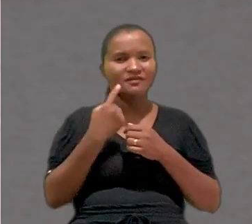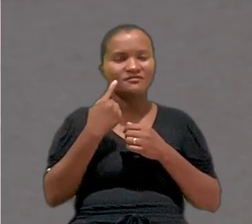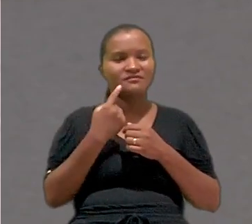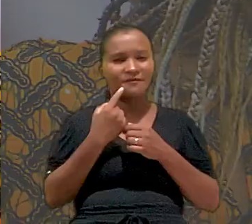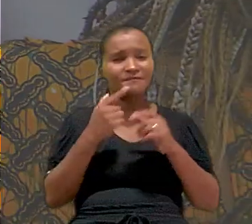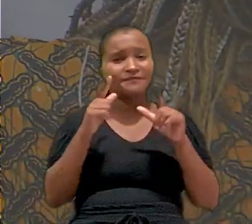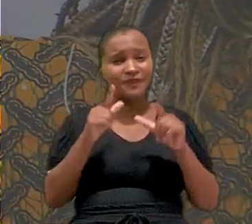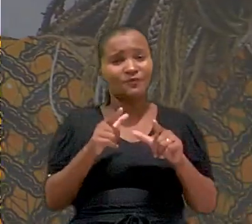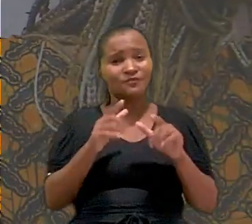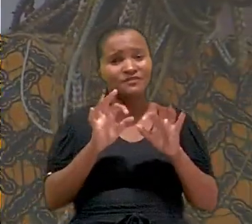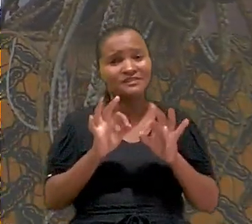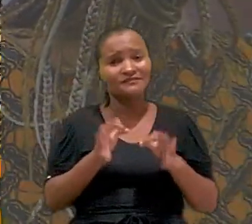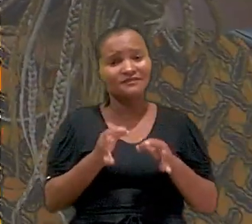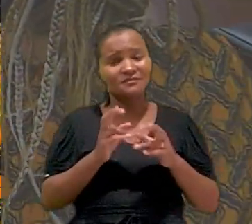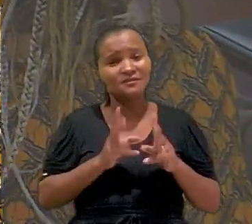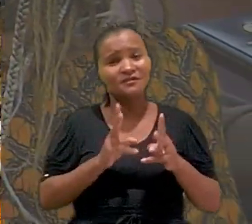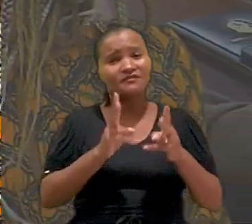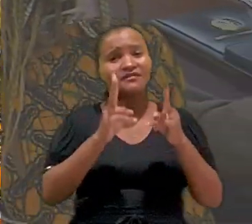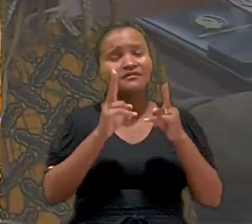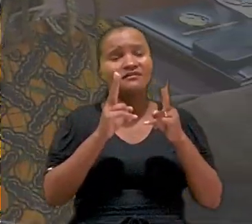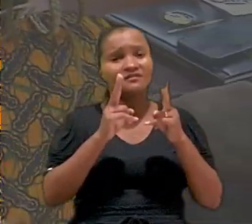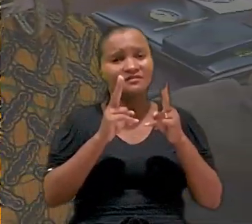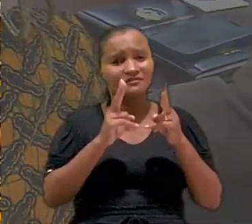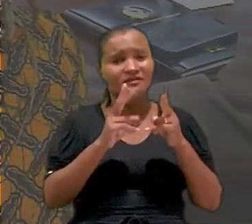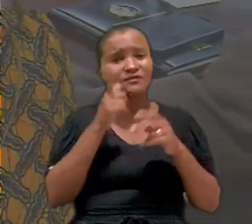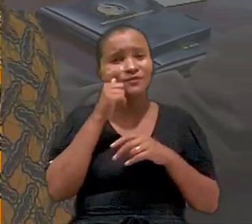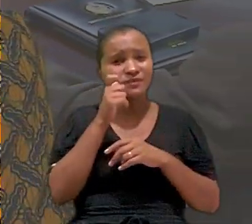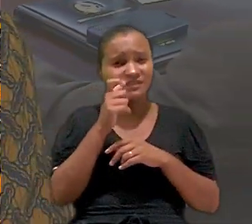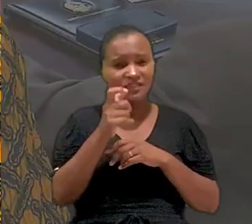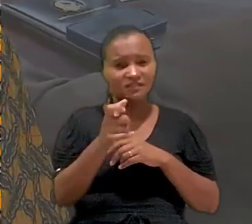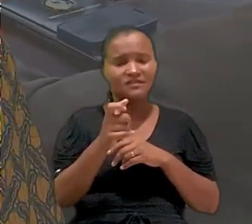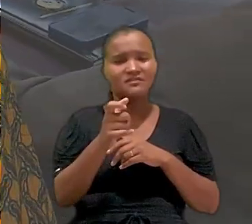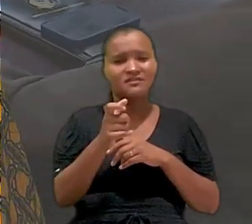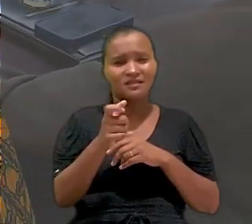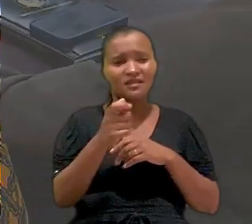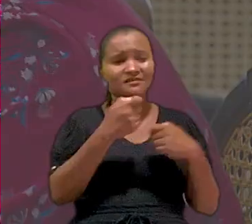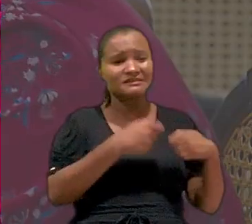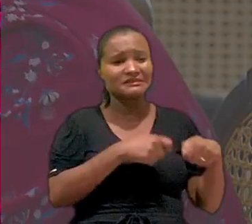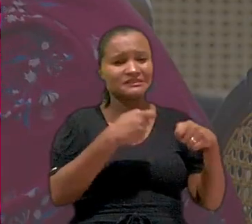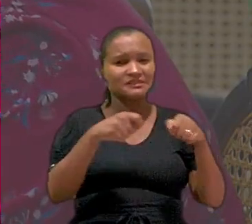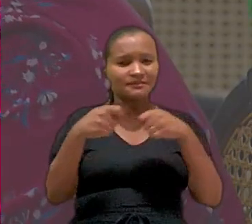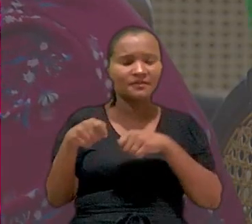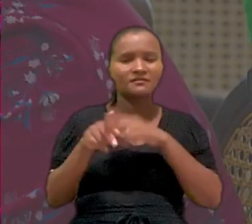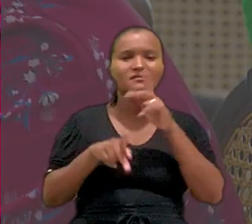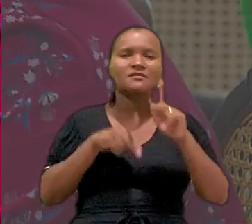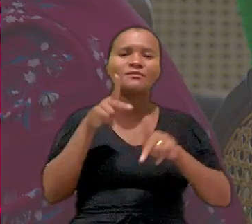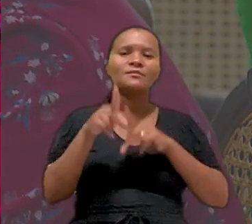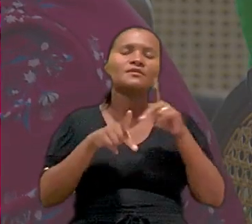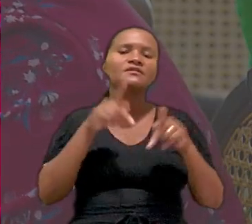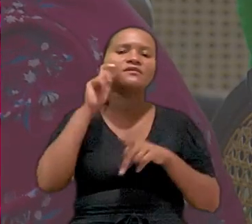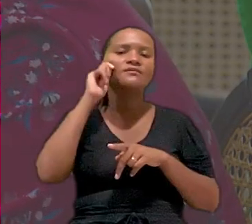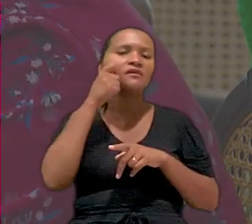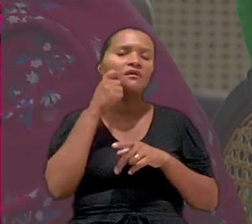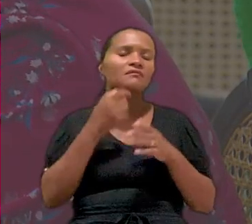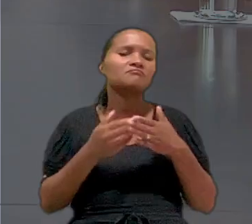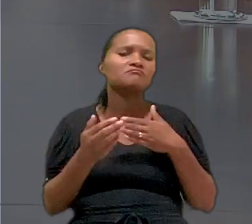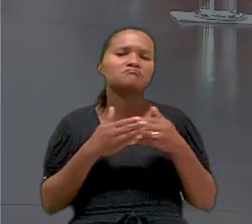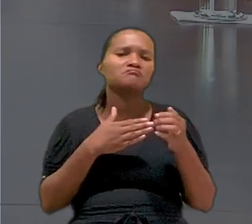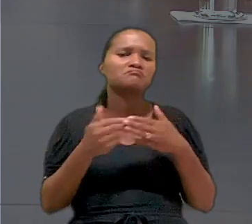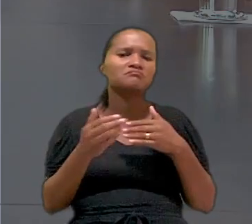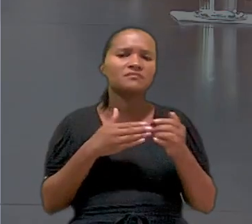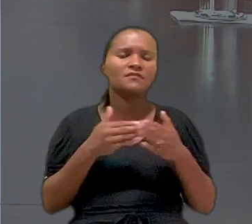onde se afirma a prevalência do interesse das demandas da população negra,